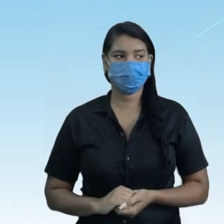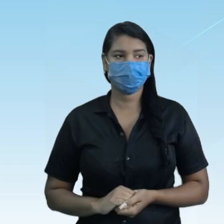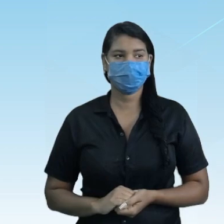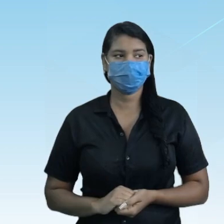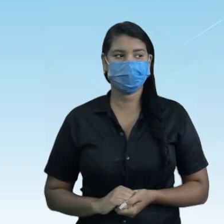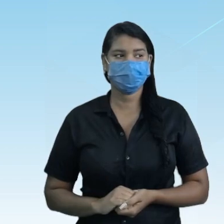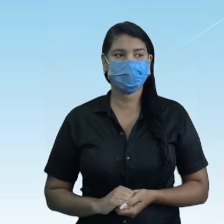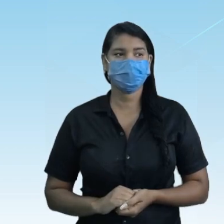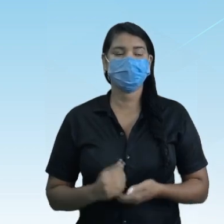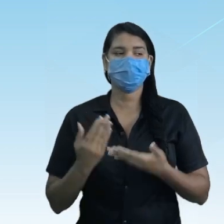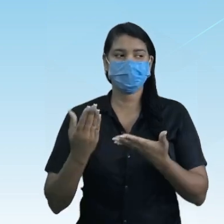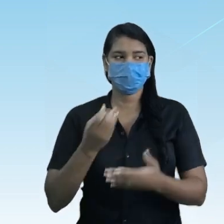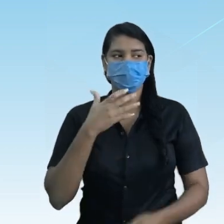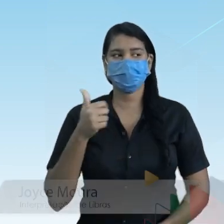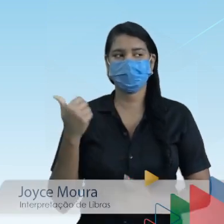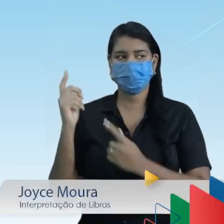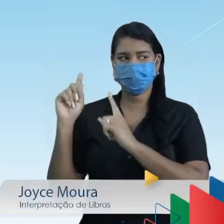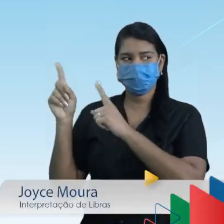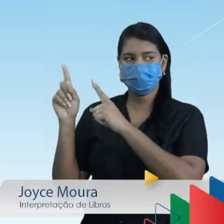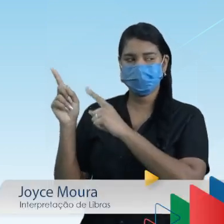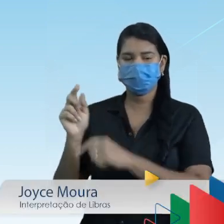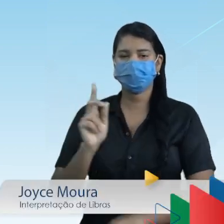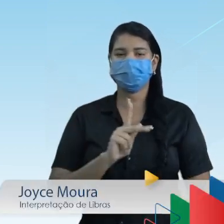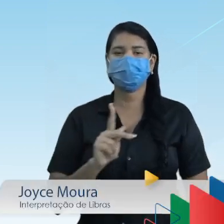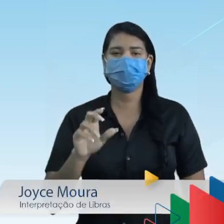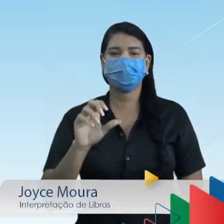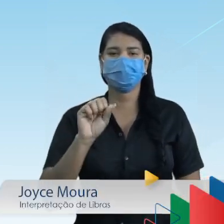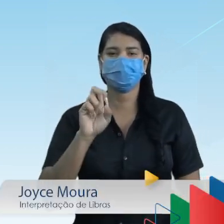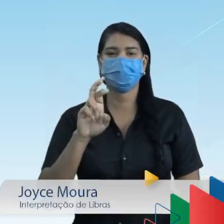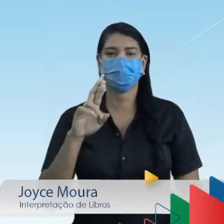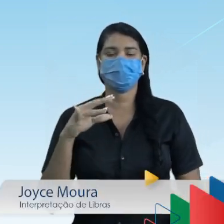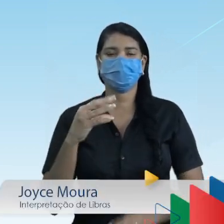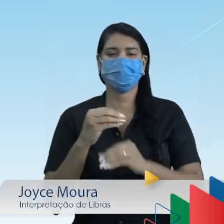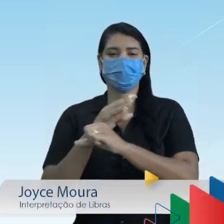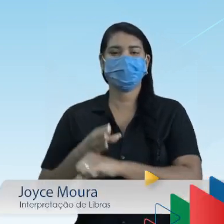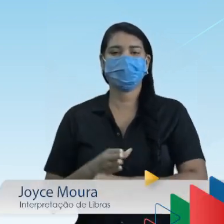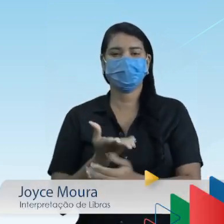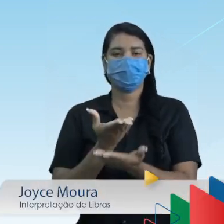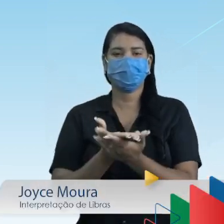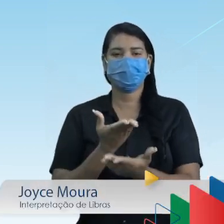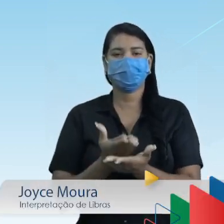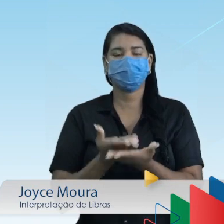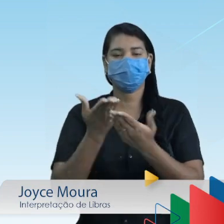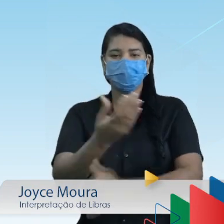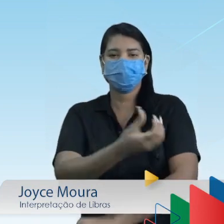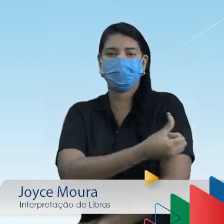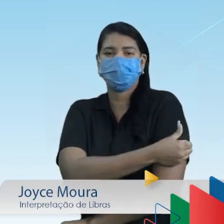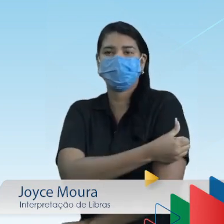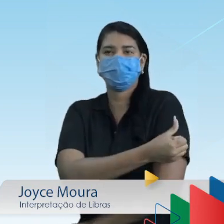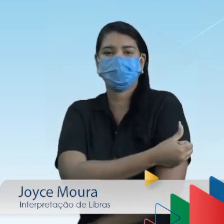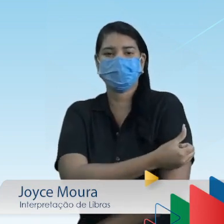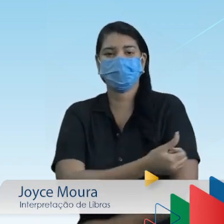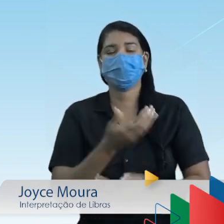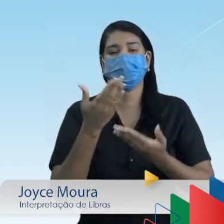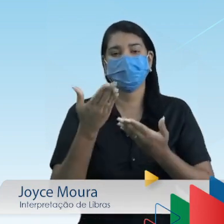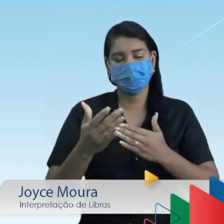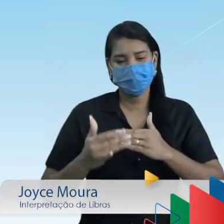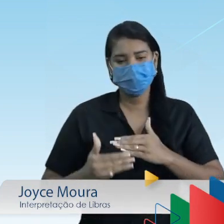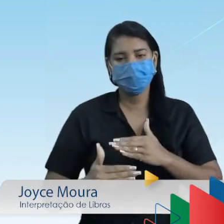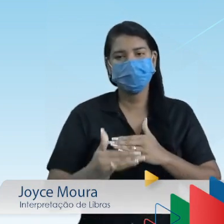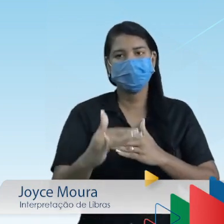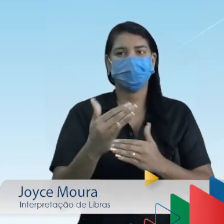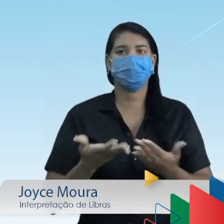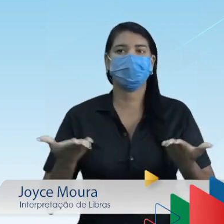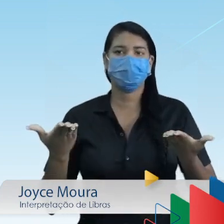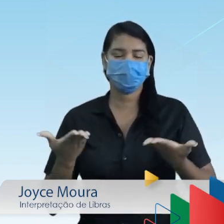Olá pessoal, tudo bem? Professor Alme Serpa aqui de volta para mais uma videoaula para você do sexto ano ou você que nos acompanha aí